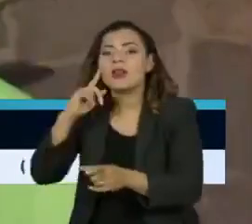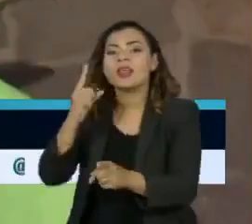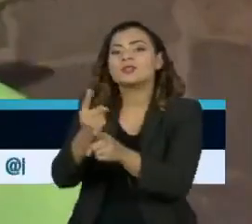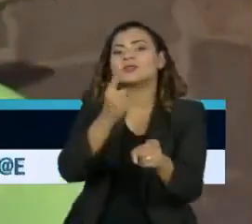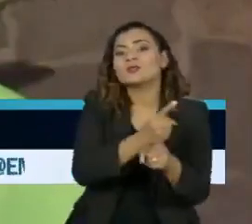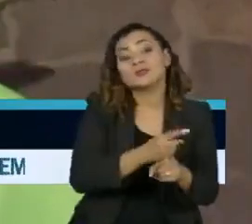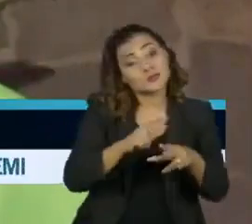jogo no momento.